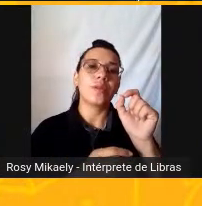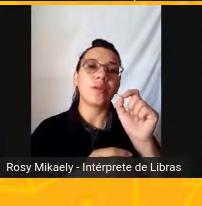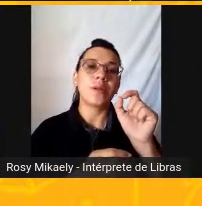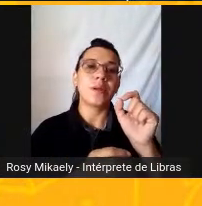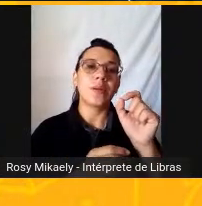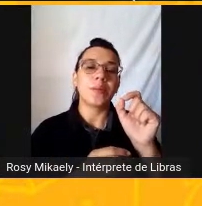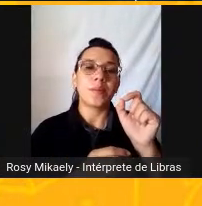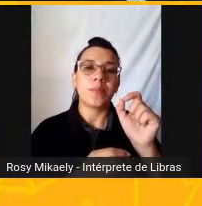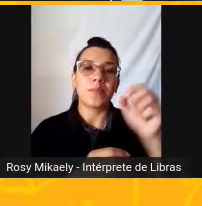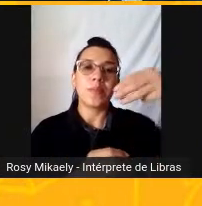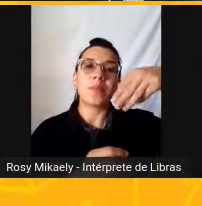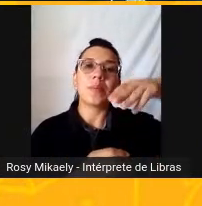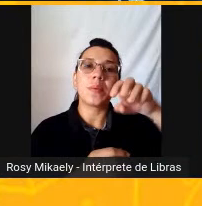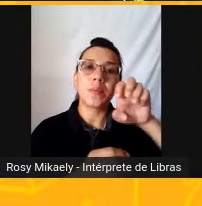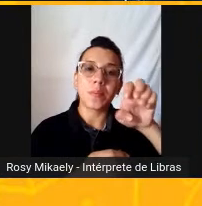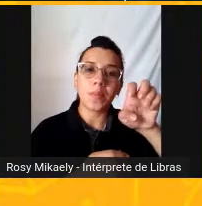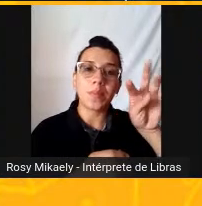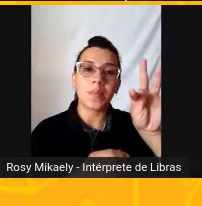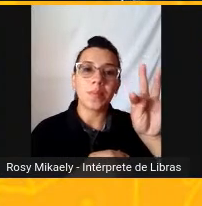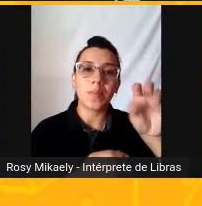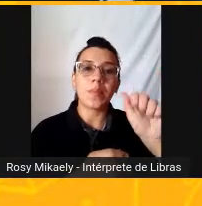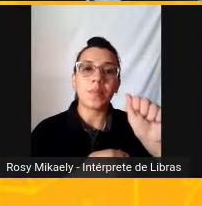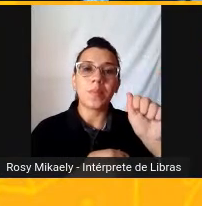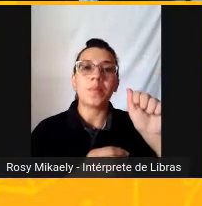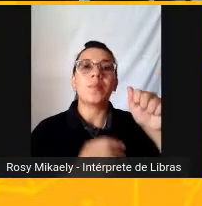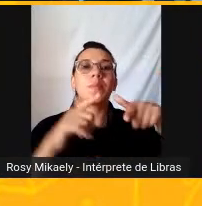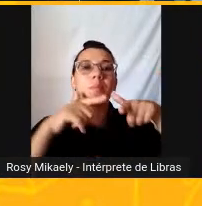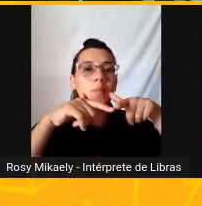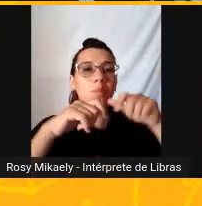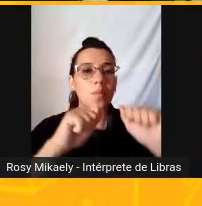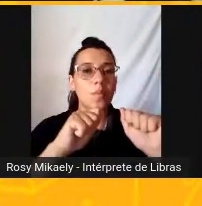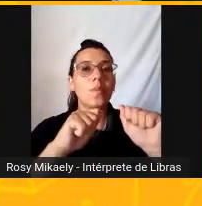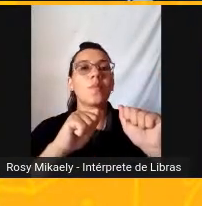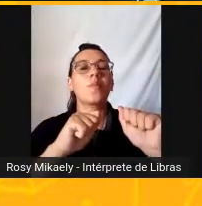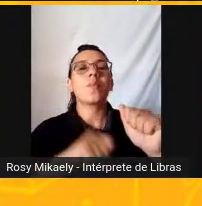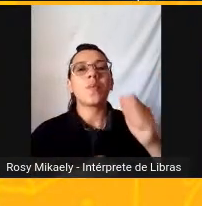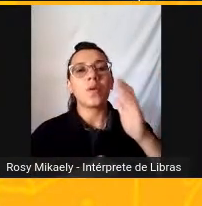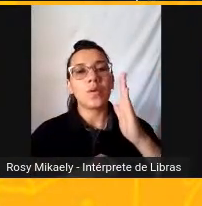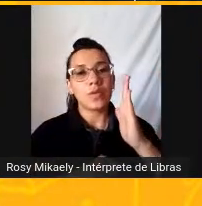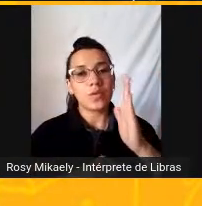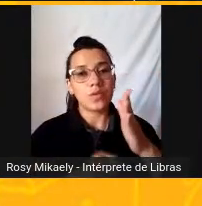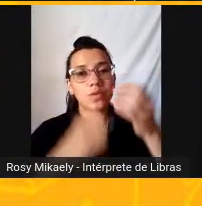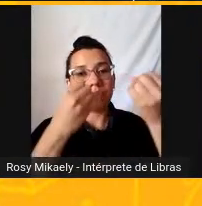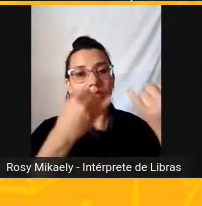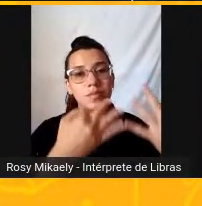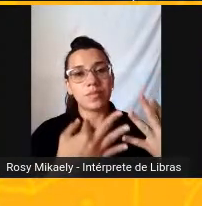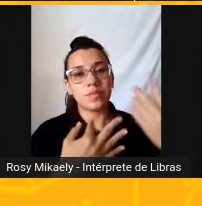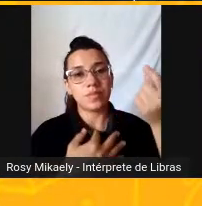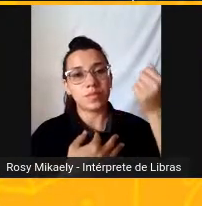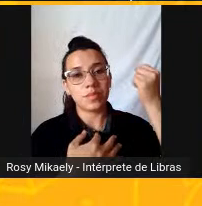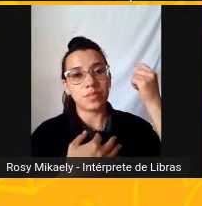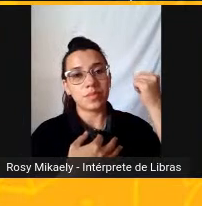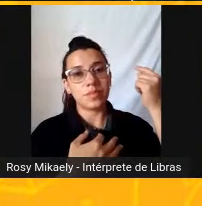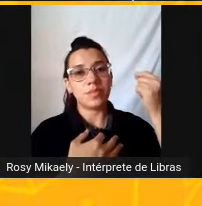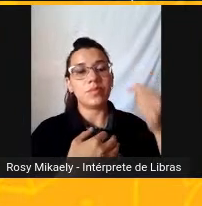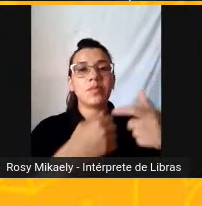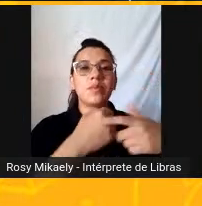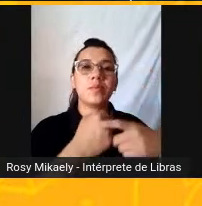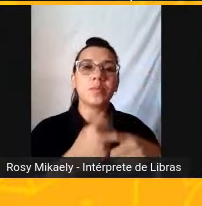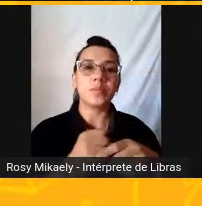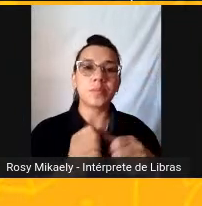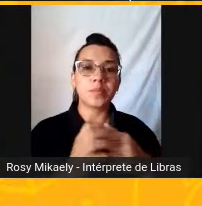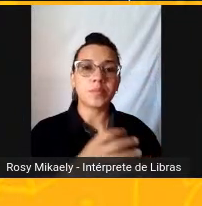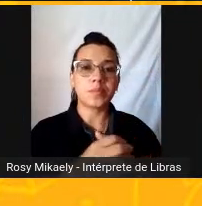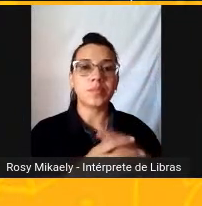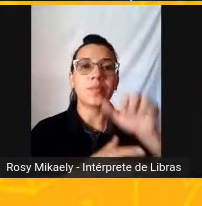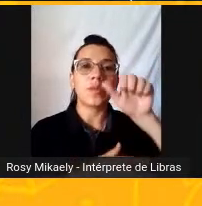Metalinguística Já falei pra vocês o que era isso Metalinguística Em cima do código Letra A A discussão da dificuldade De se fazer